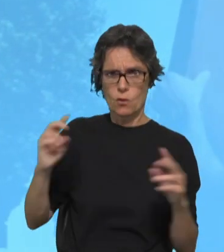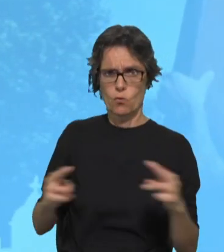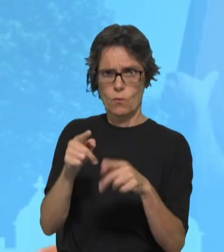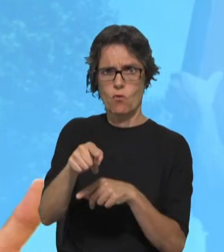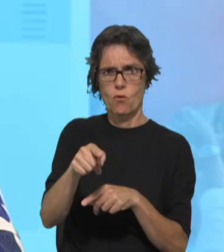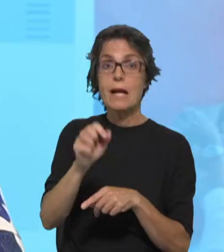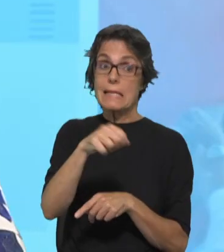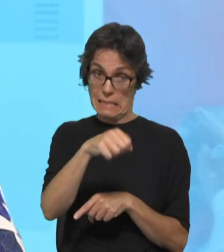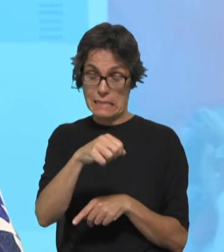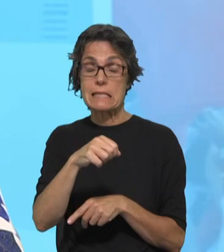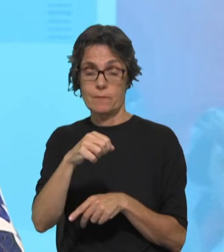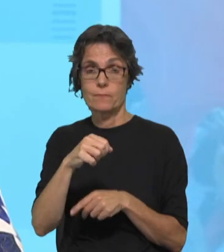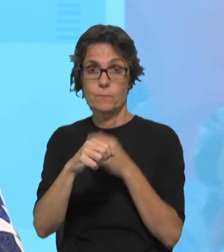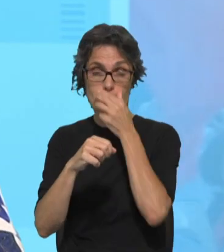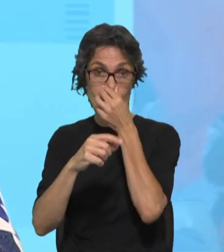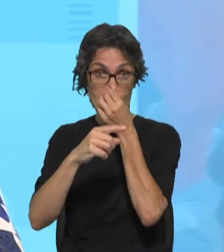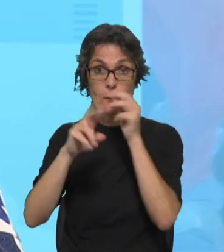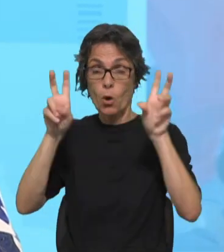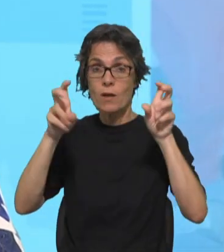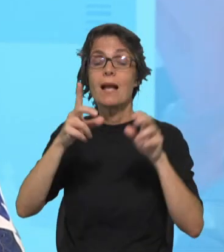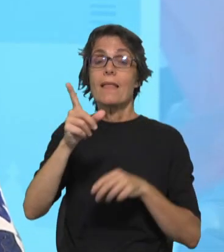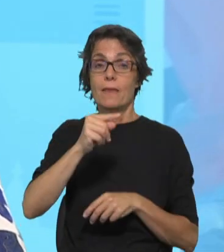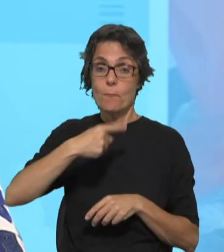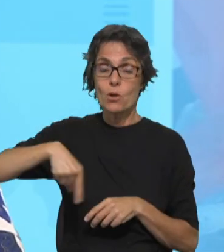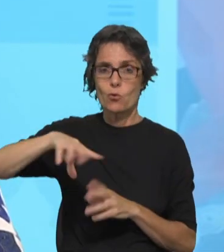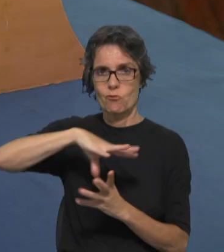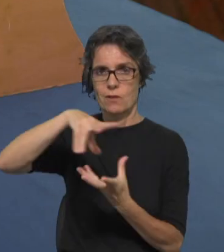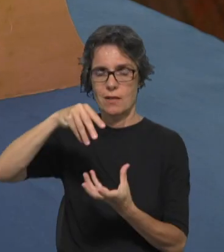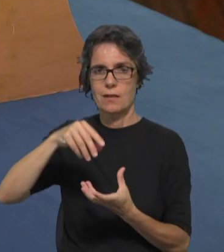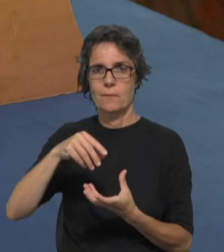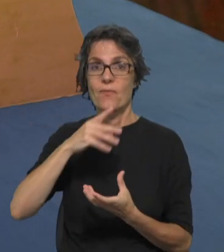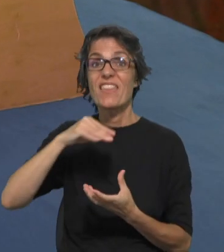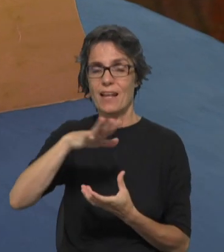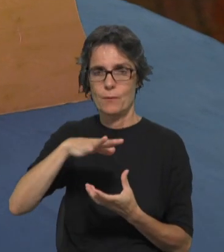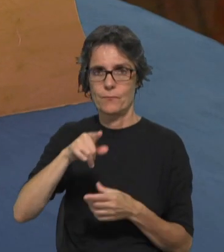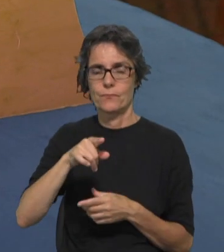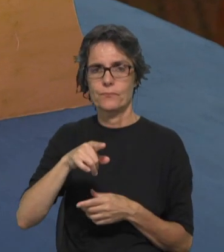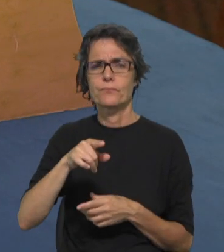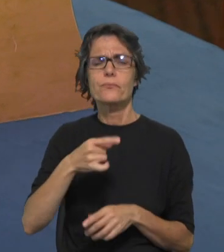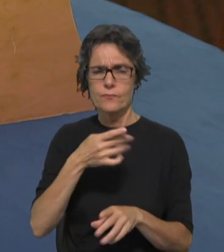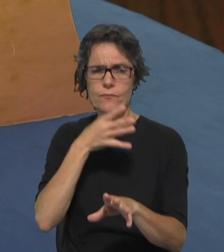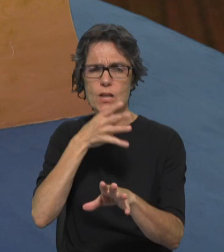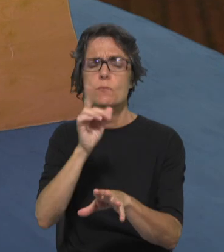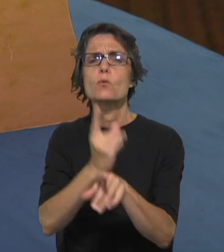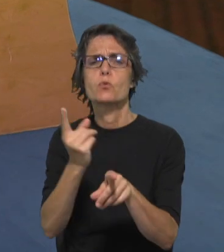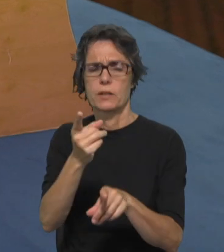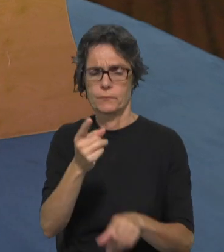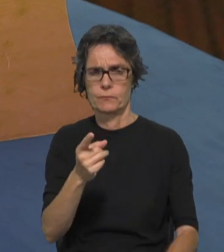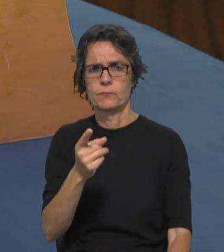não é? O Somos Terra. Também Somos Terra. Também Somos Terra. Convém dizer, se calhar, o porquê desse nome, que pode